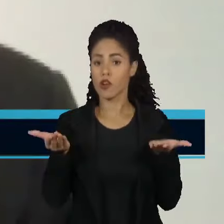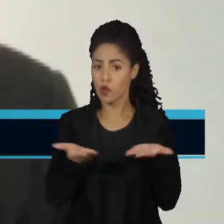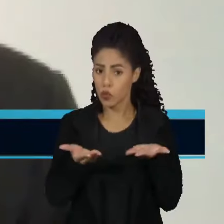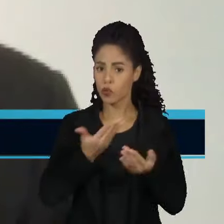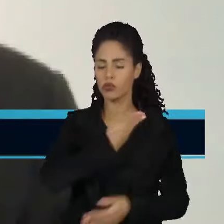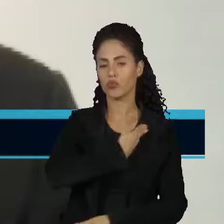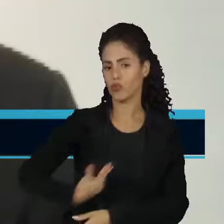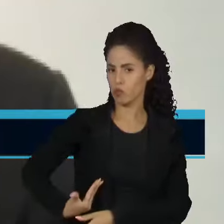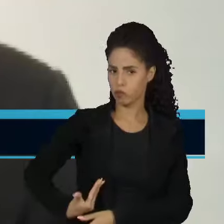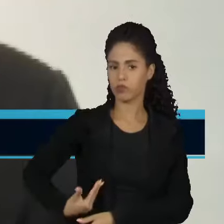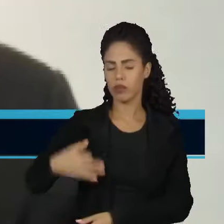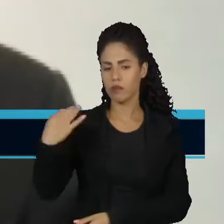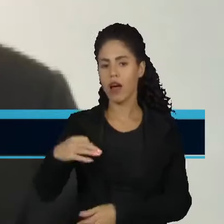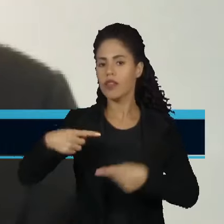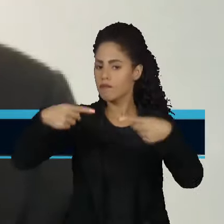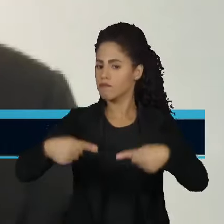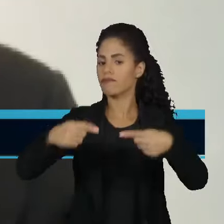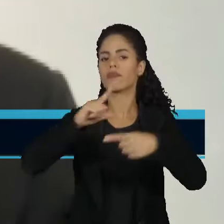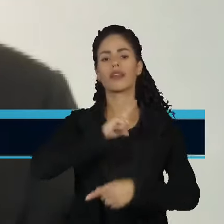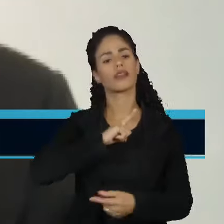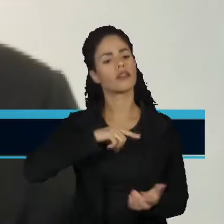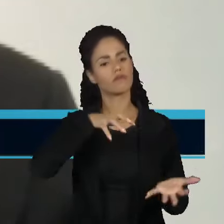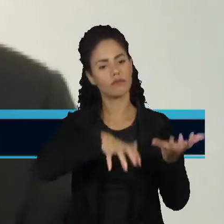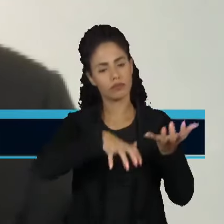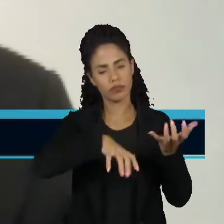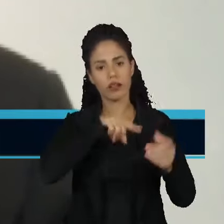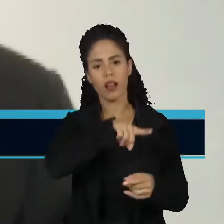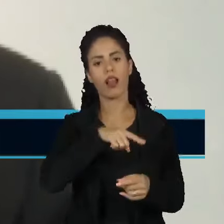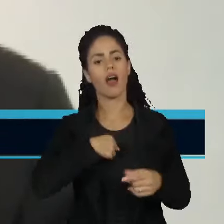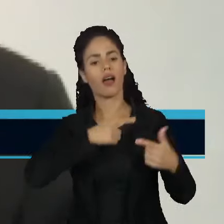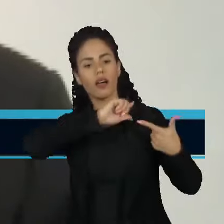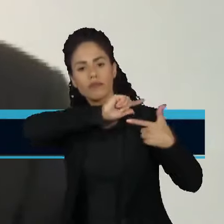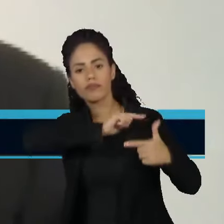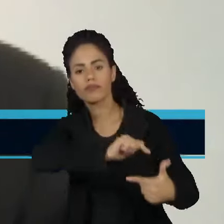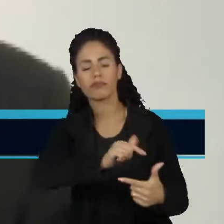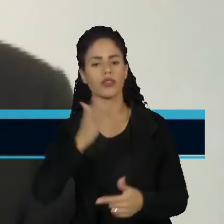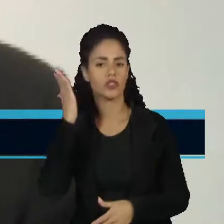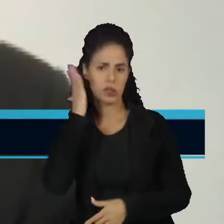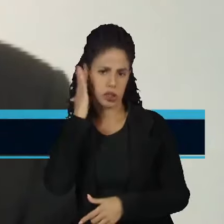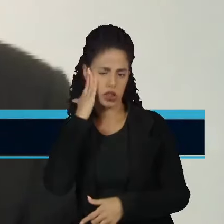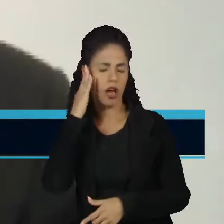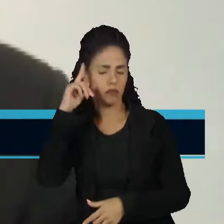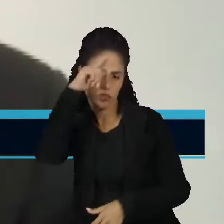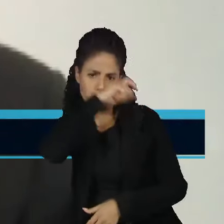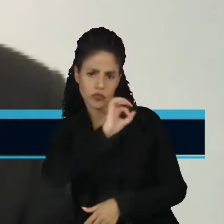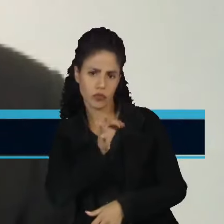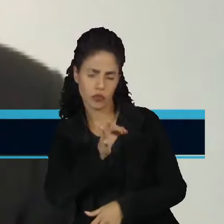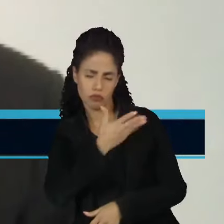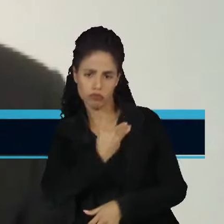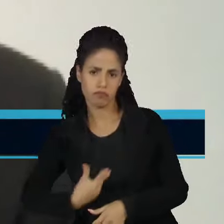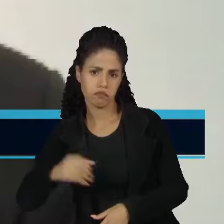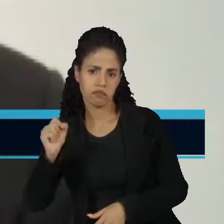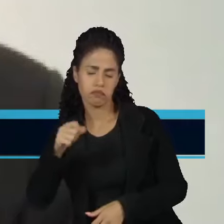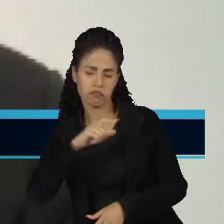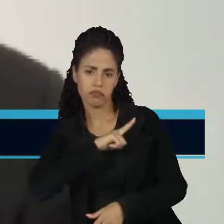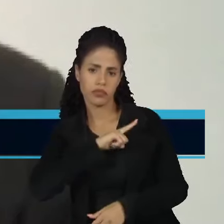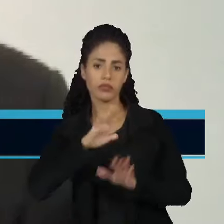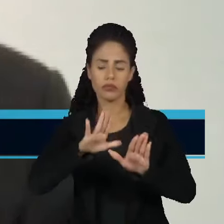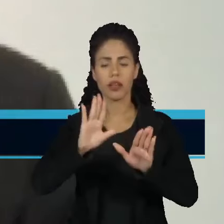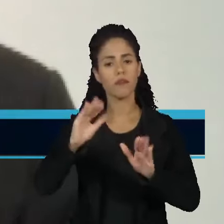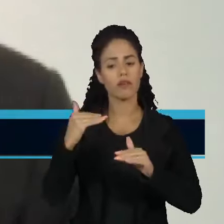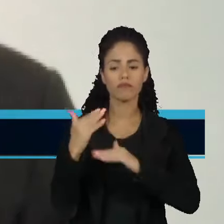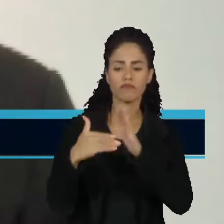enfrenta um congresso completamente conservador, entendo a dificuldade política de que essas coisas